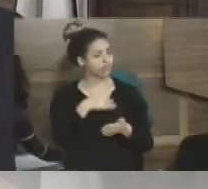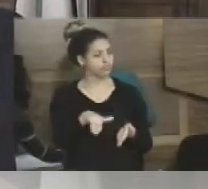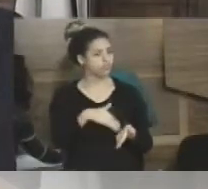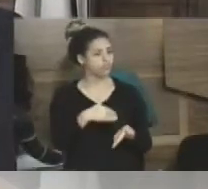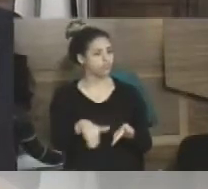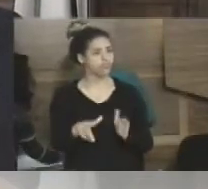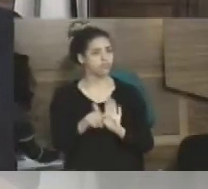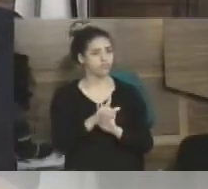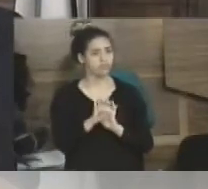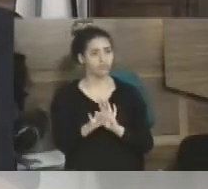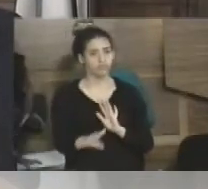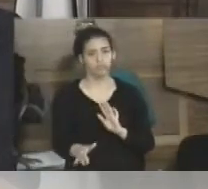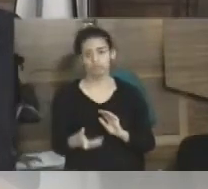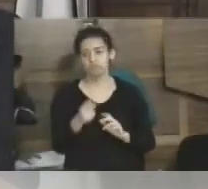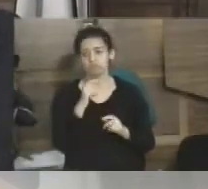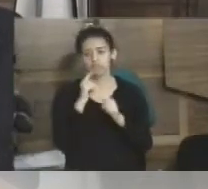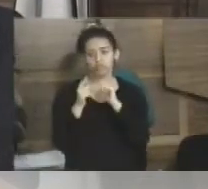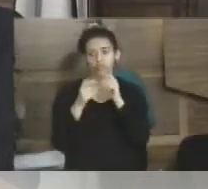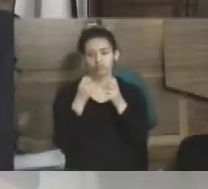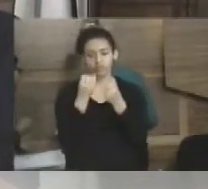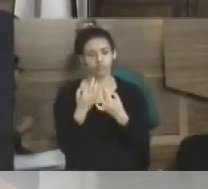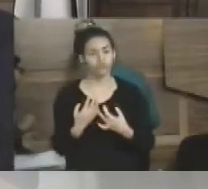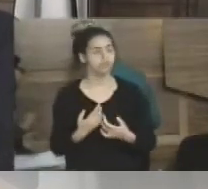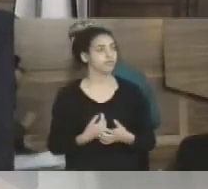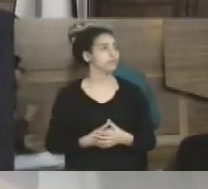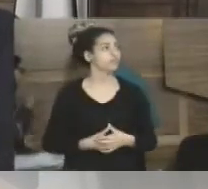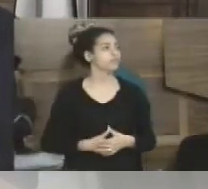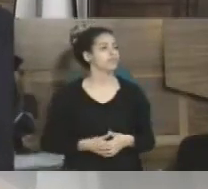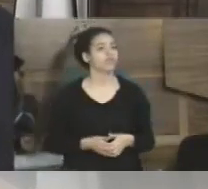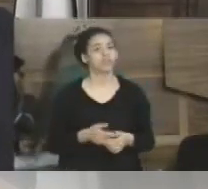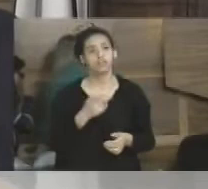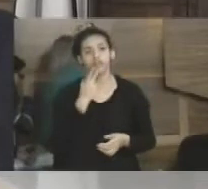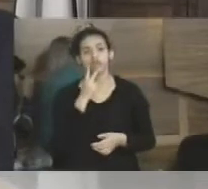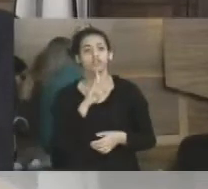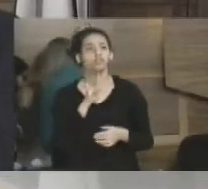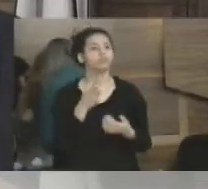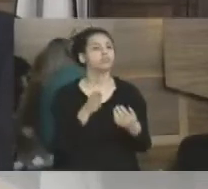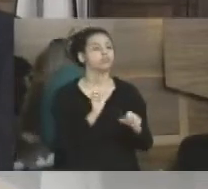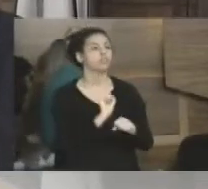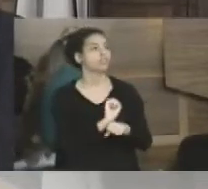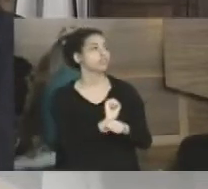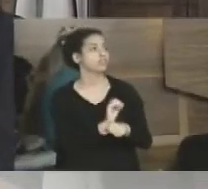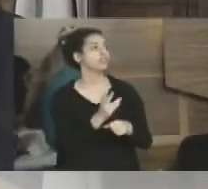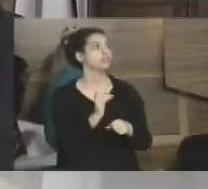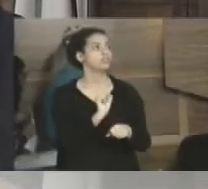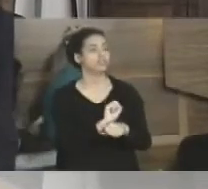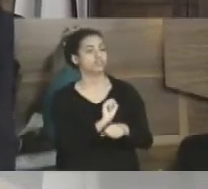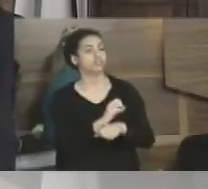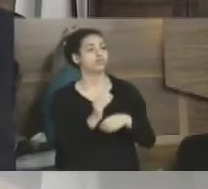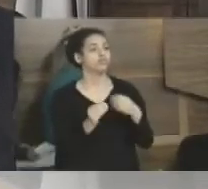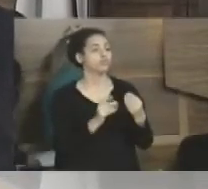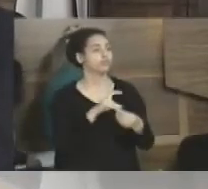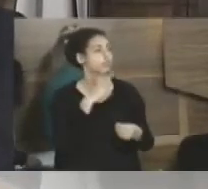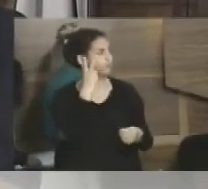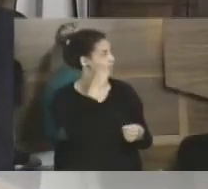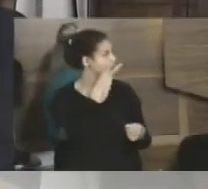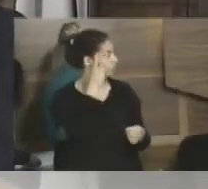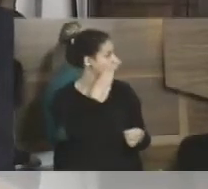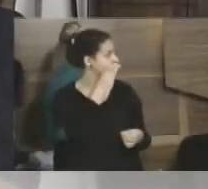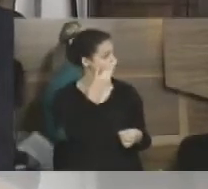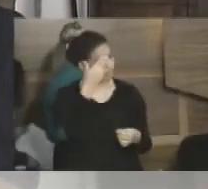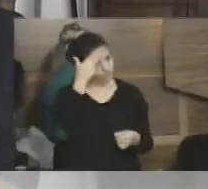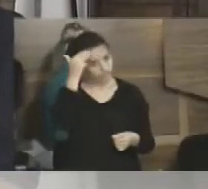secretário de Legislação para tirar algumas dúvidas e foi assim, ah, vamos suspender, vamos suspender, e como o nosso nobre vereador